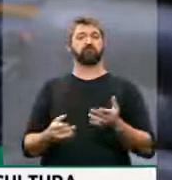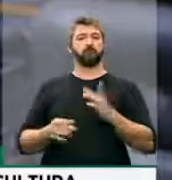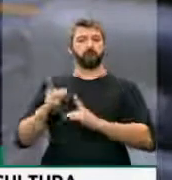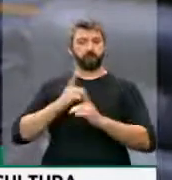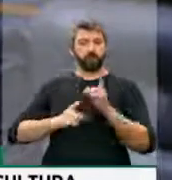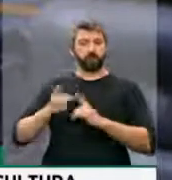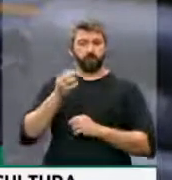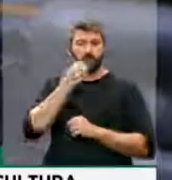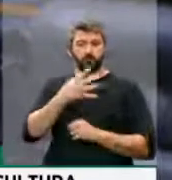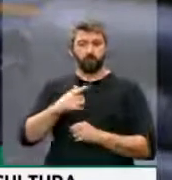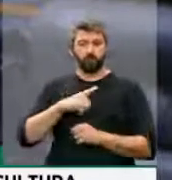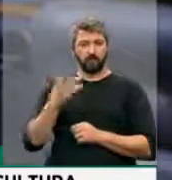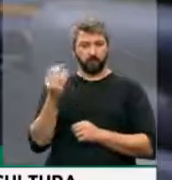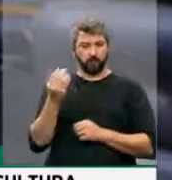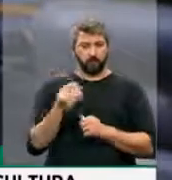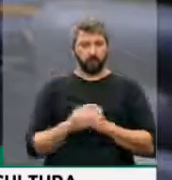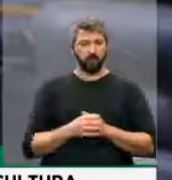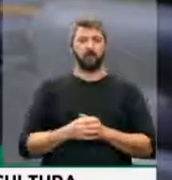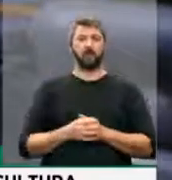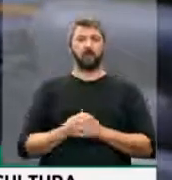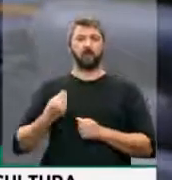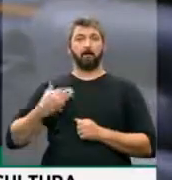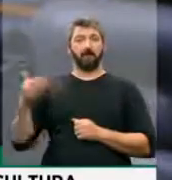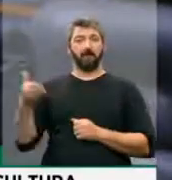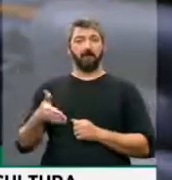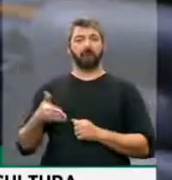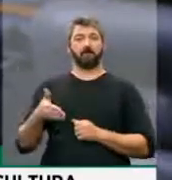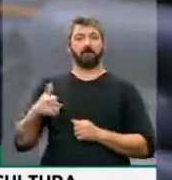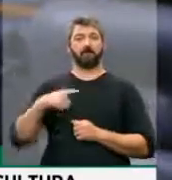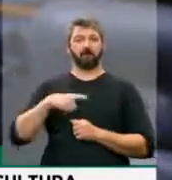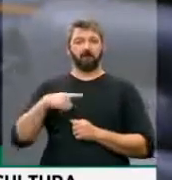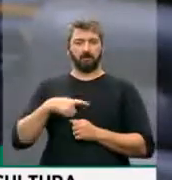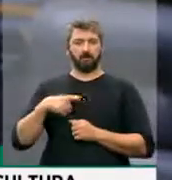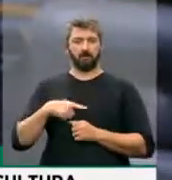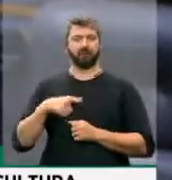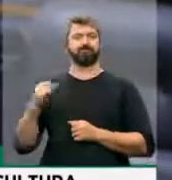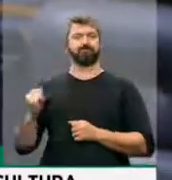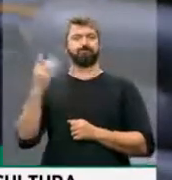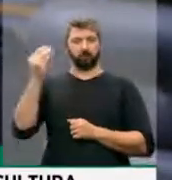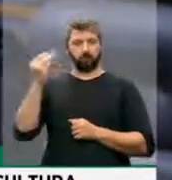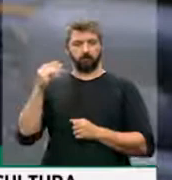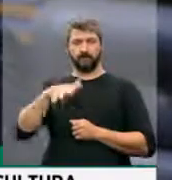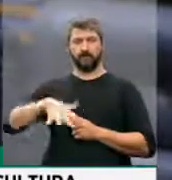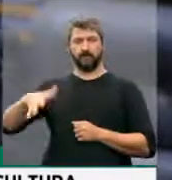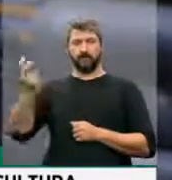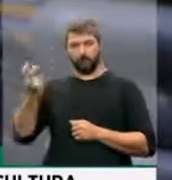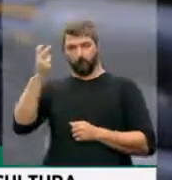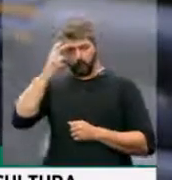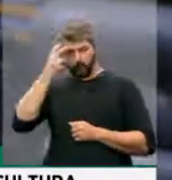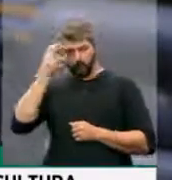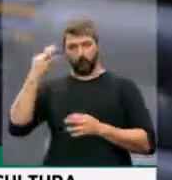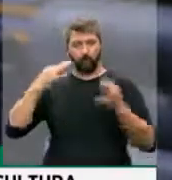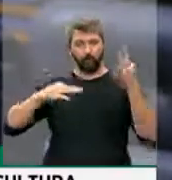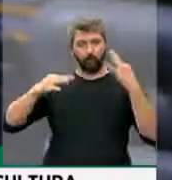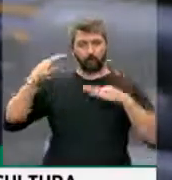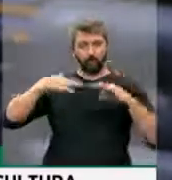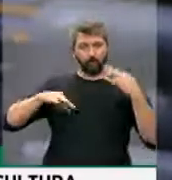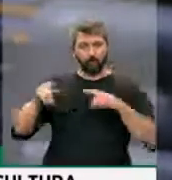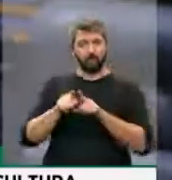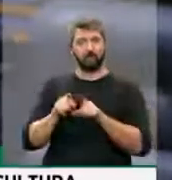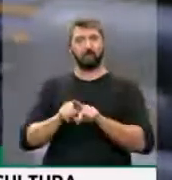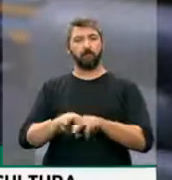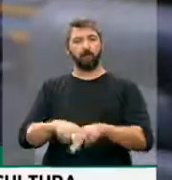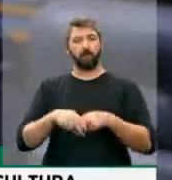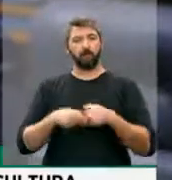diálogo, muita participação, muito entendimento da importância que tem o setor turístico e cultural no que diz respeito ao